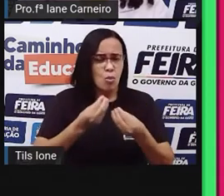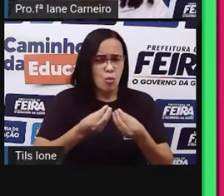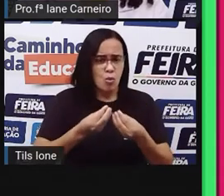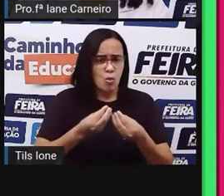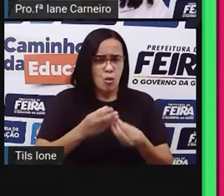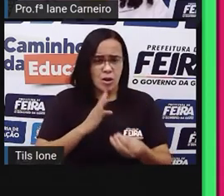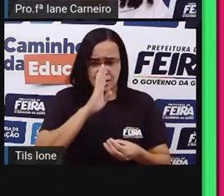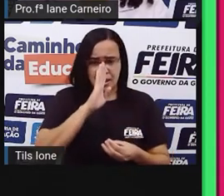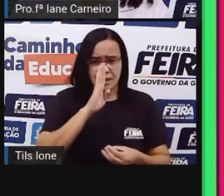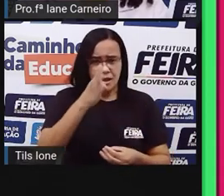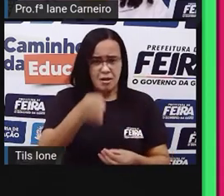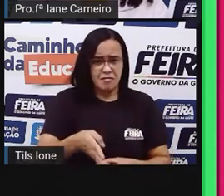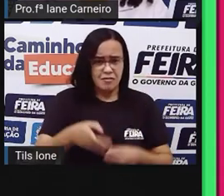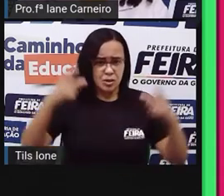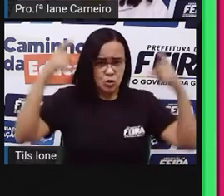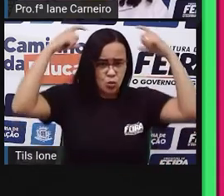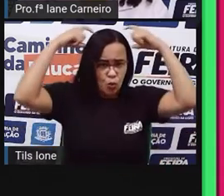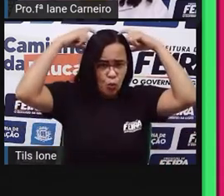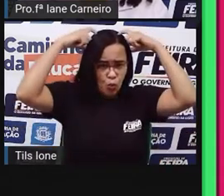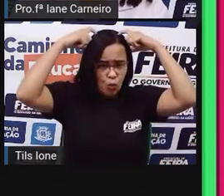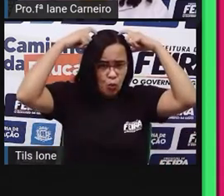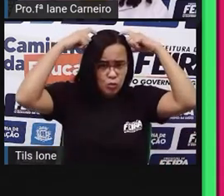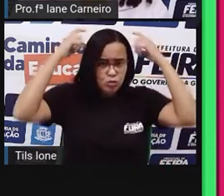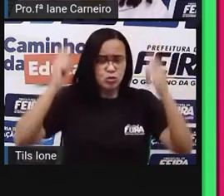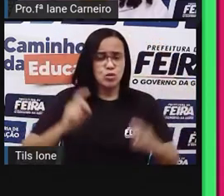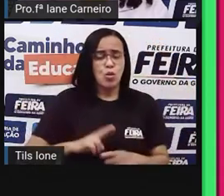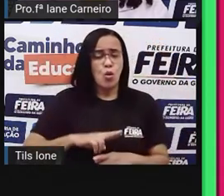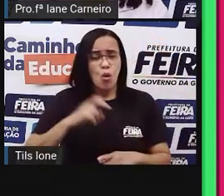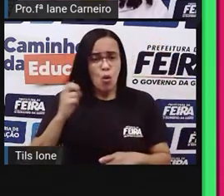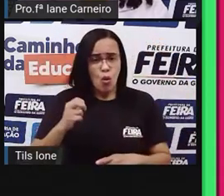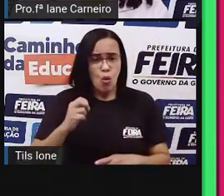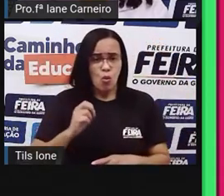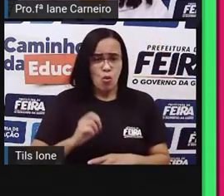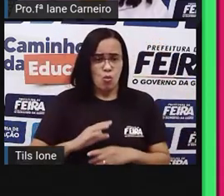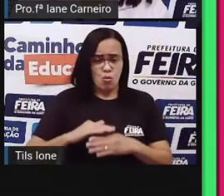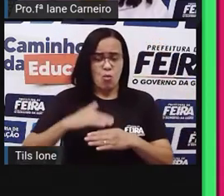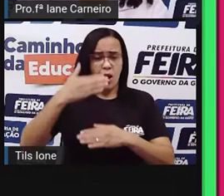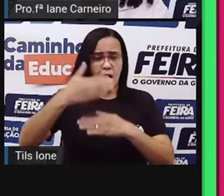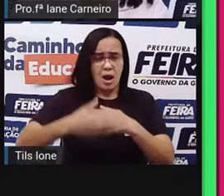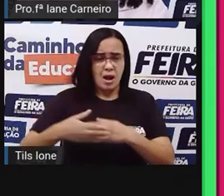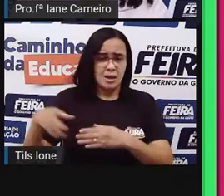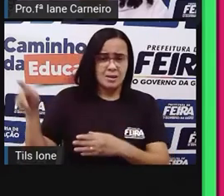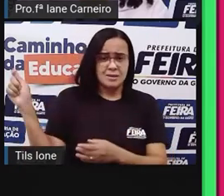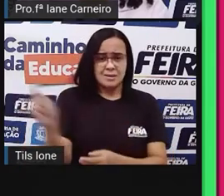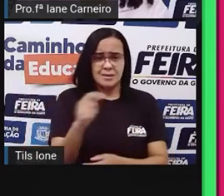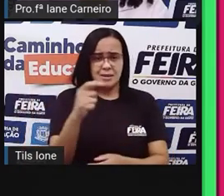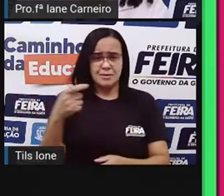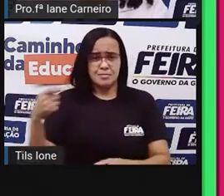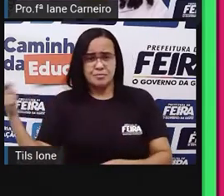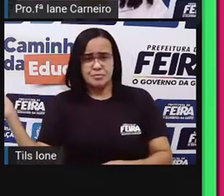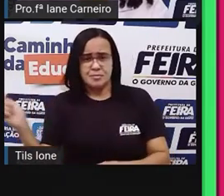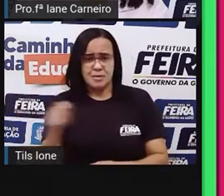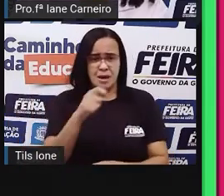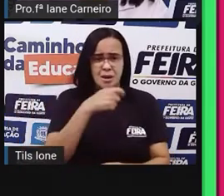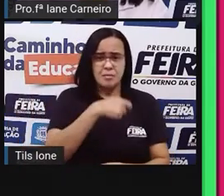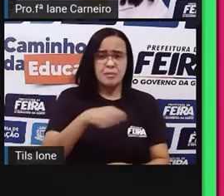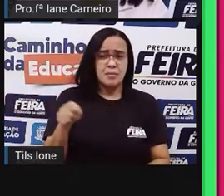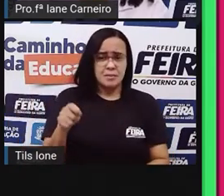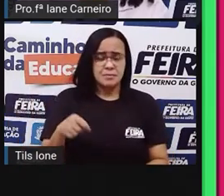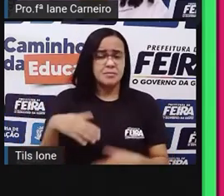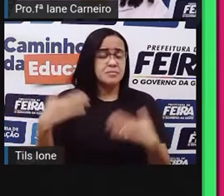atrás da raquete? Ou entre a bexiga vermelha e o trenzinho? Está atrás da raquete, né?